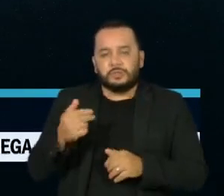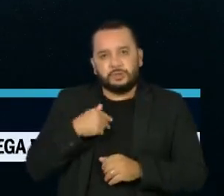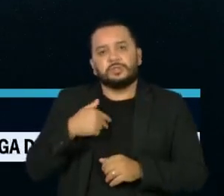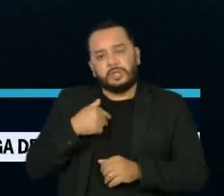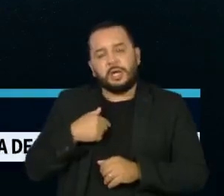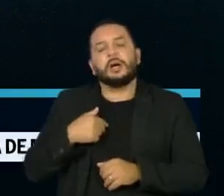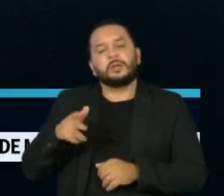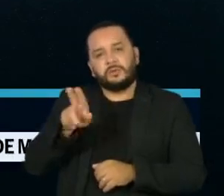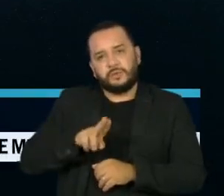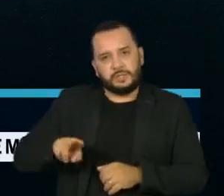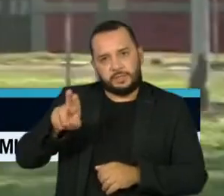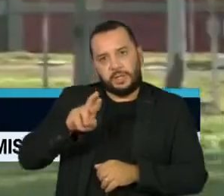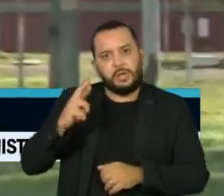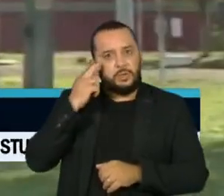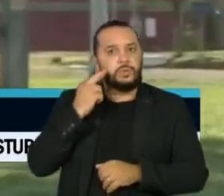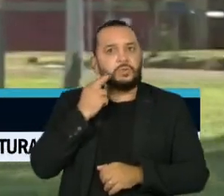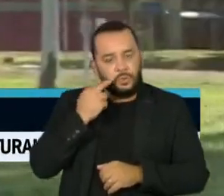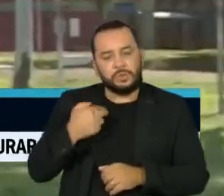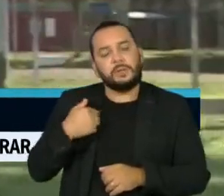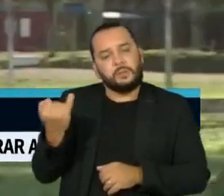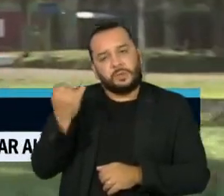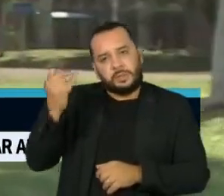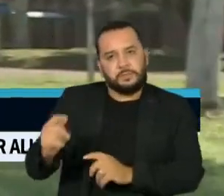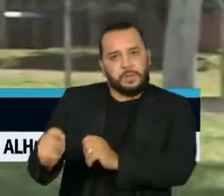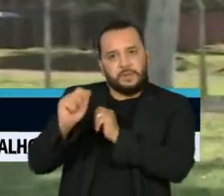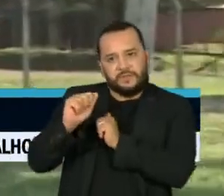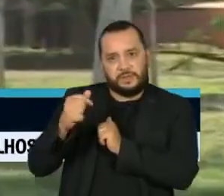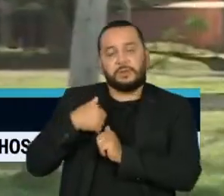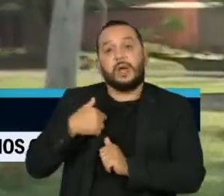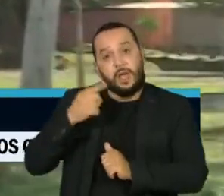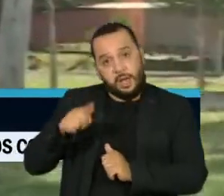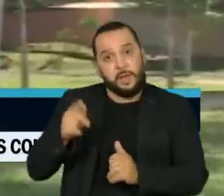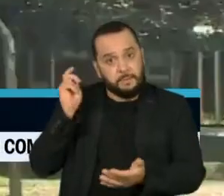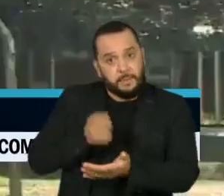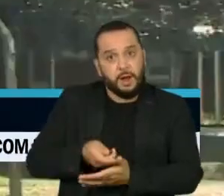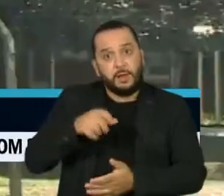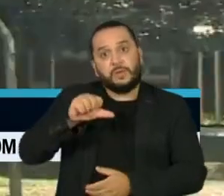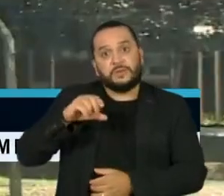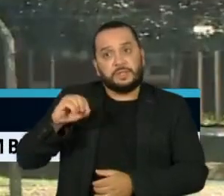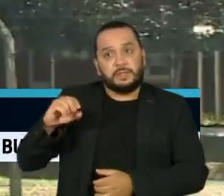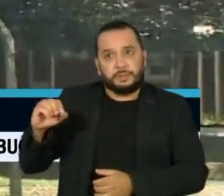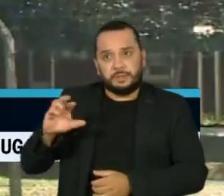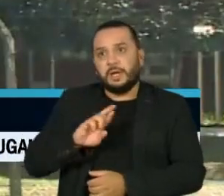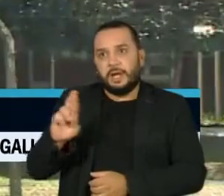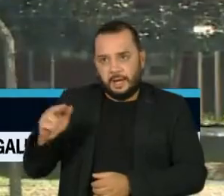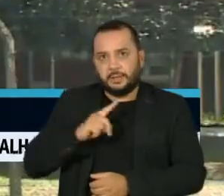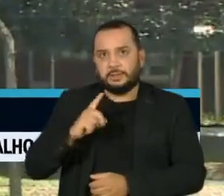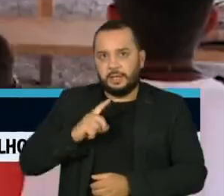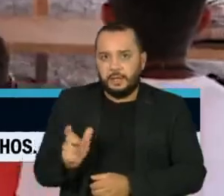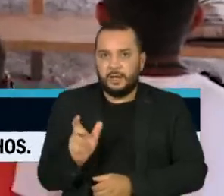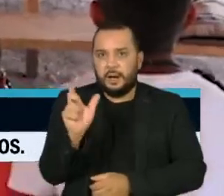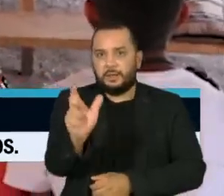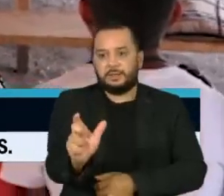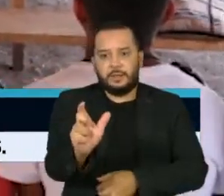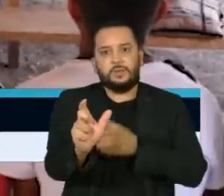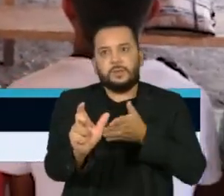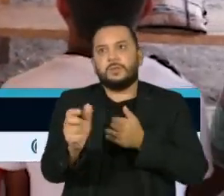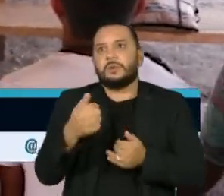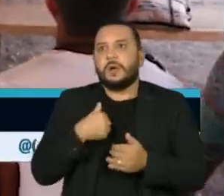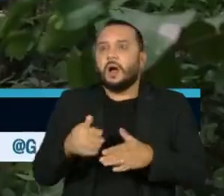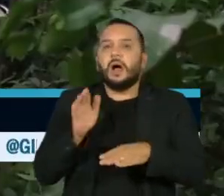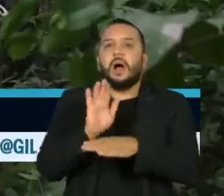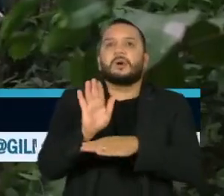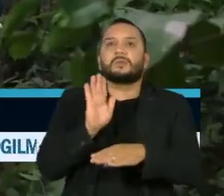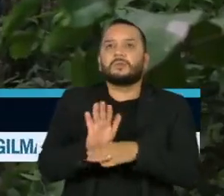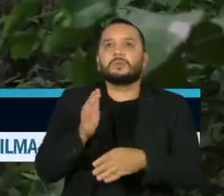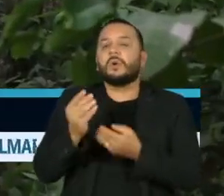foi essencial para a minha formação. A Bolsa é de R$ 900, pagos por meio de um cartão de benefício e serve para